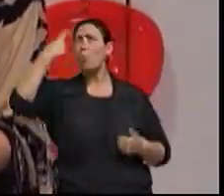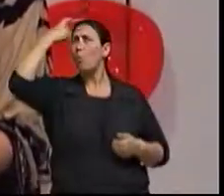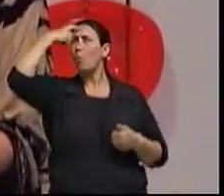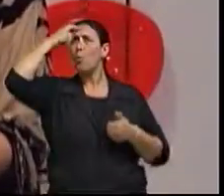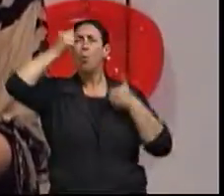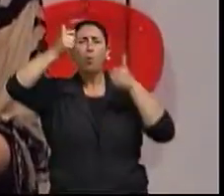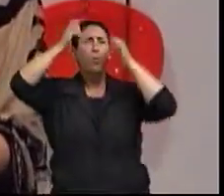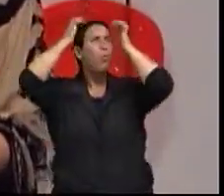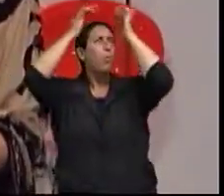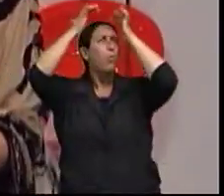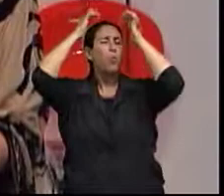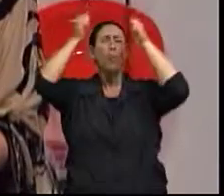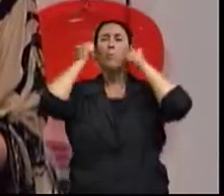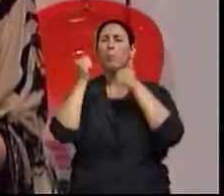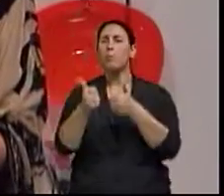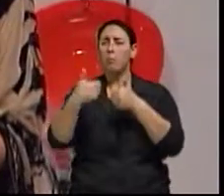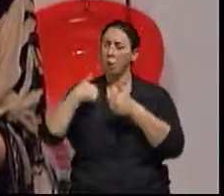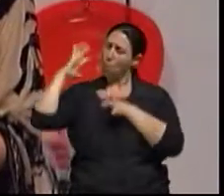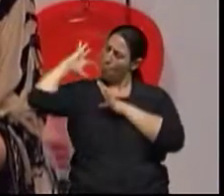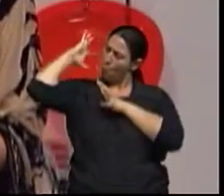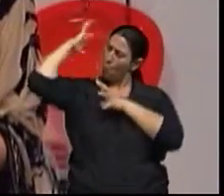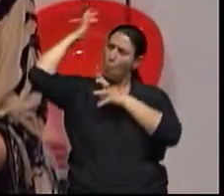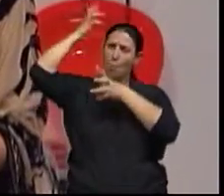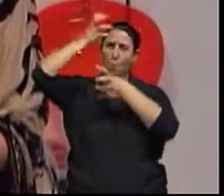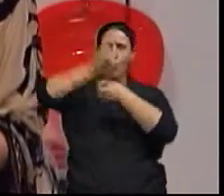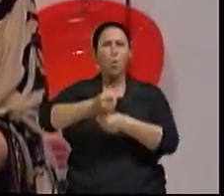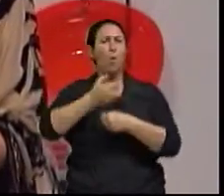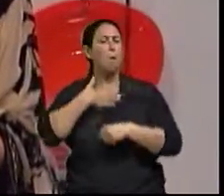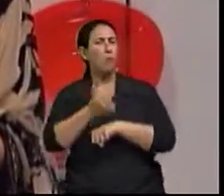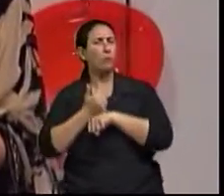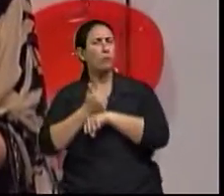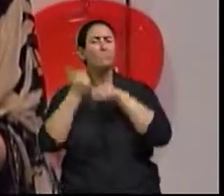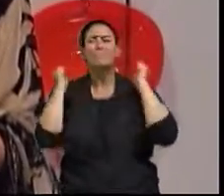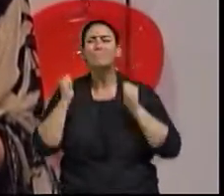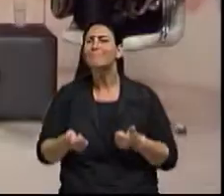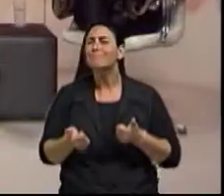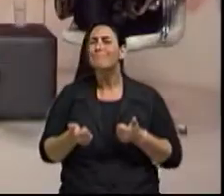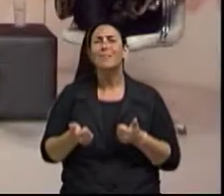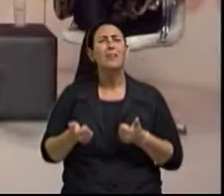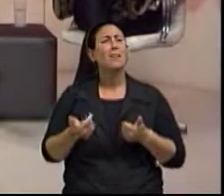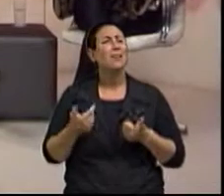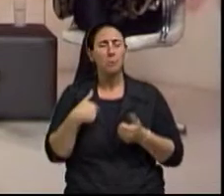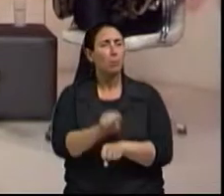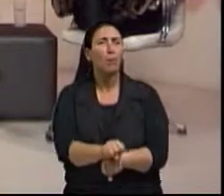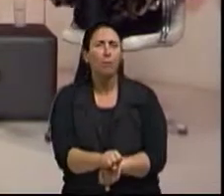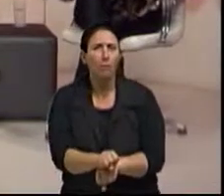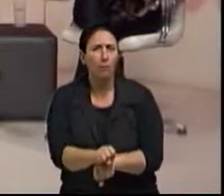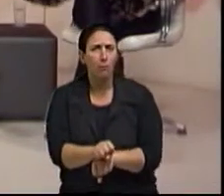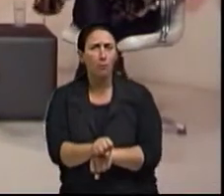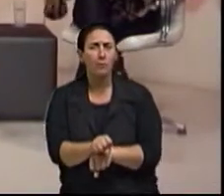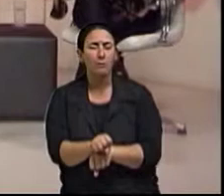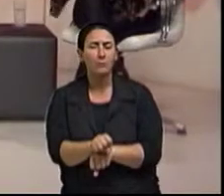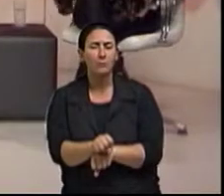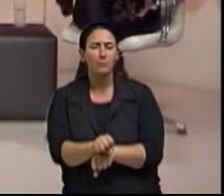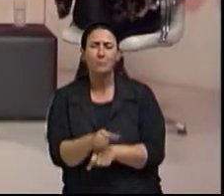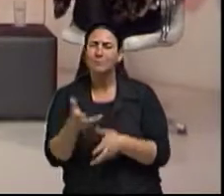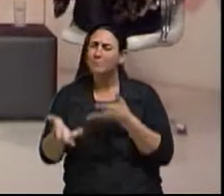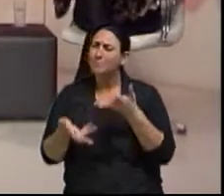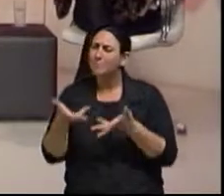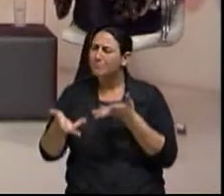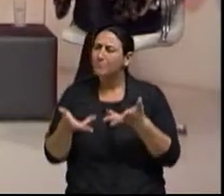com uma bagagem como profissional muito grande e aí eu tenho que parar. Vamos falar sobre isso.